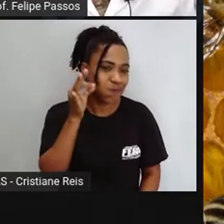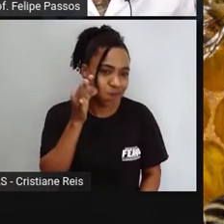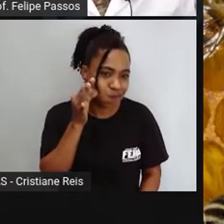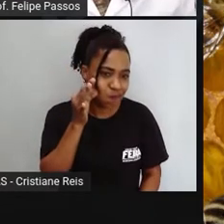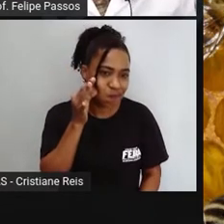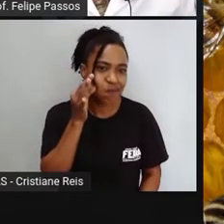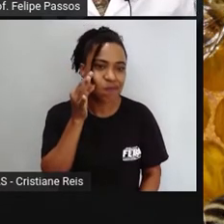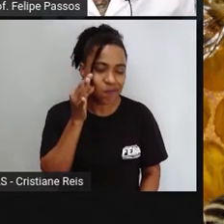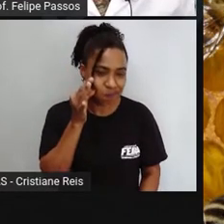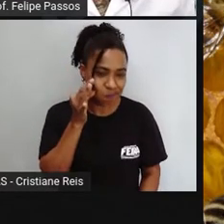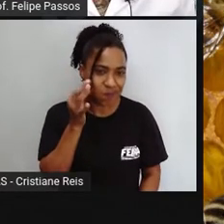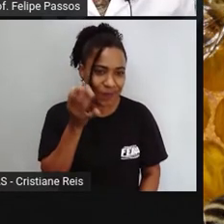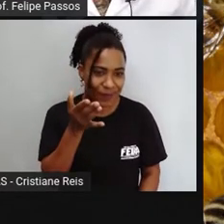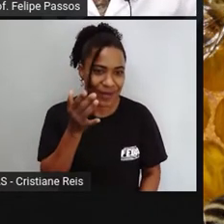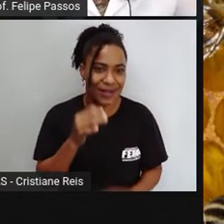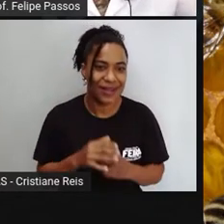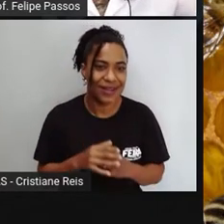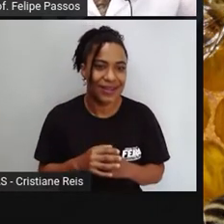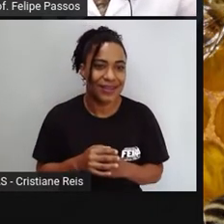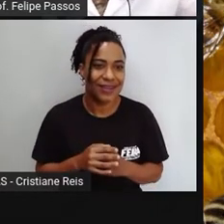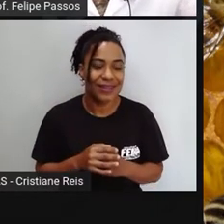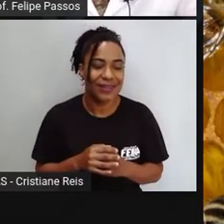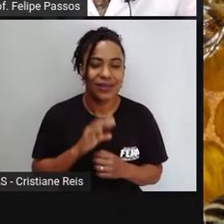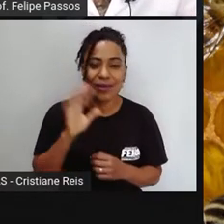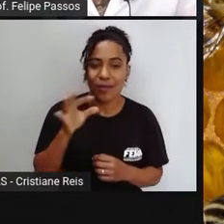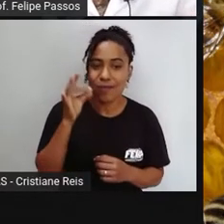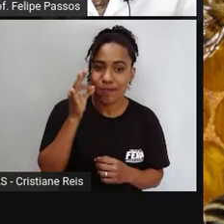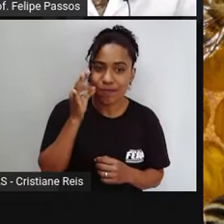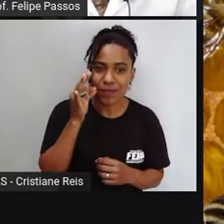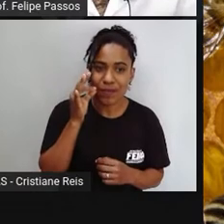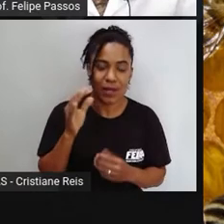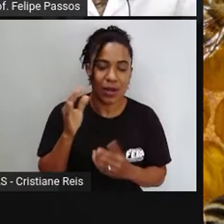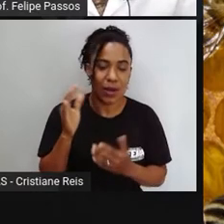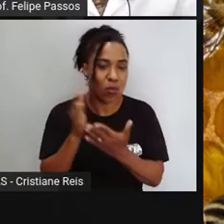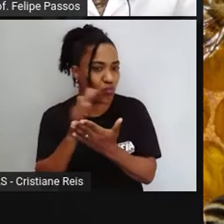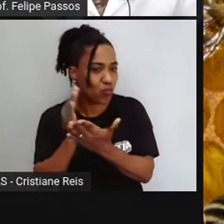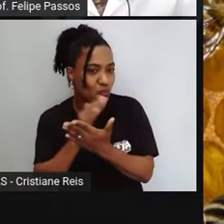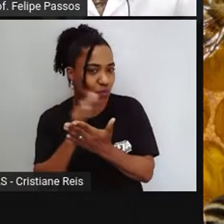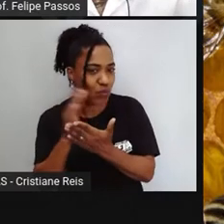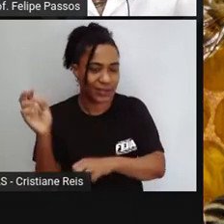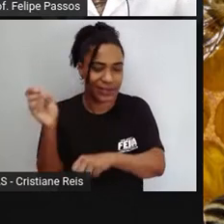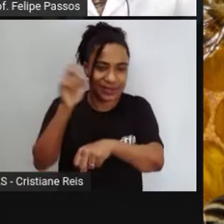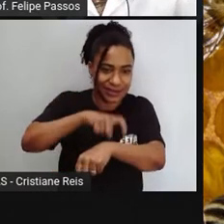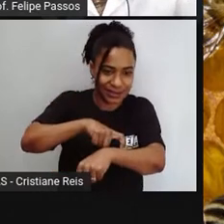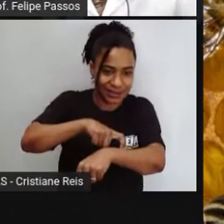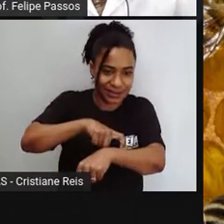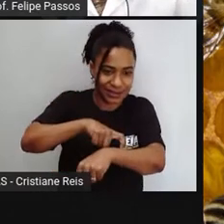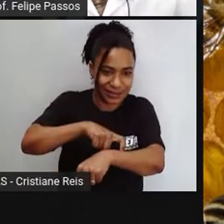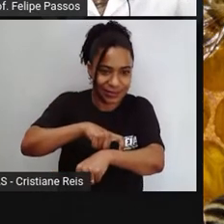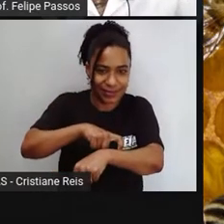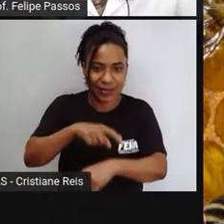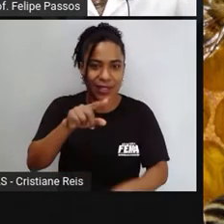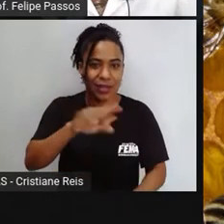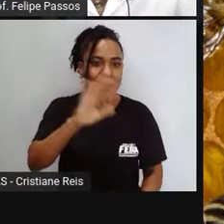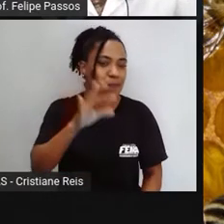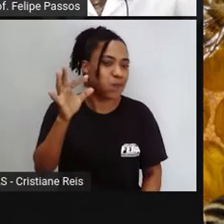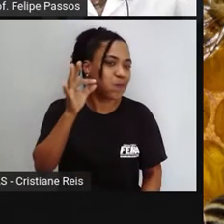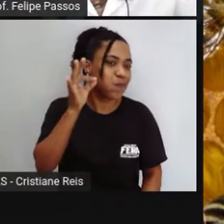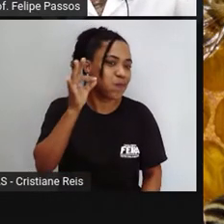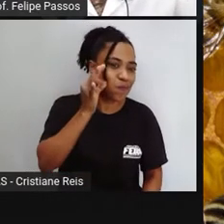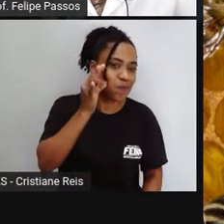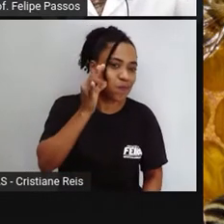aos outros animais peçonhentes que existem. Essa é a abelha africanizada, a